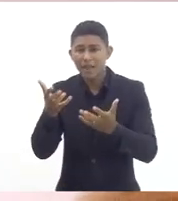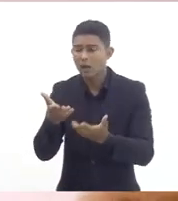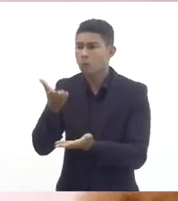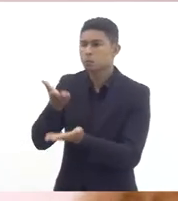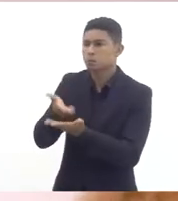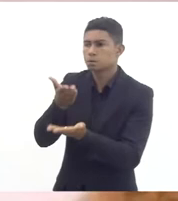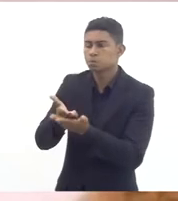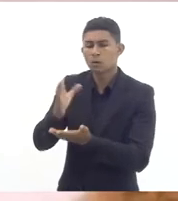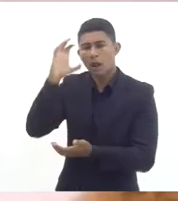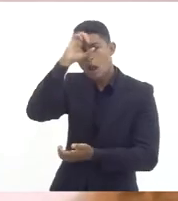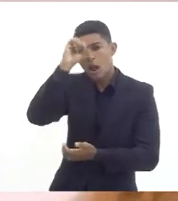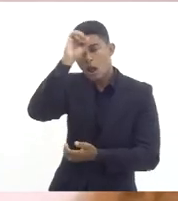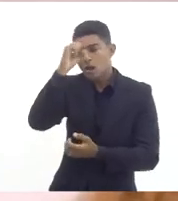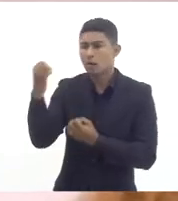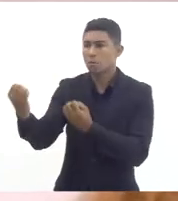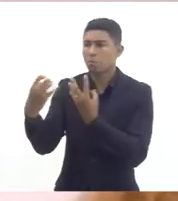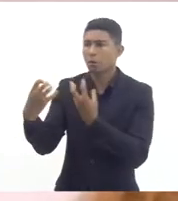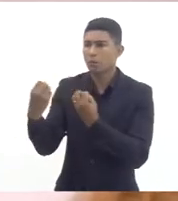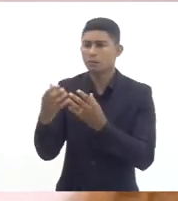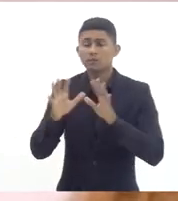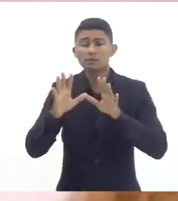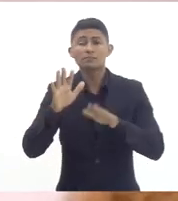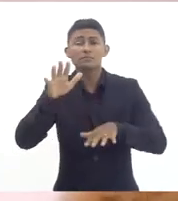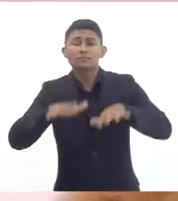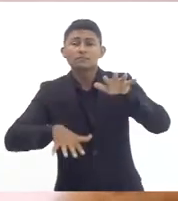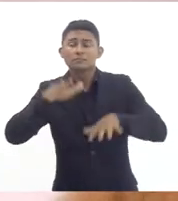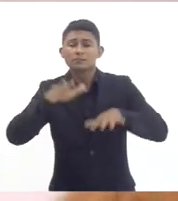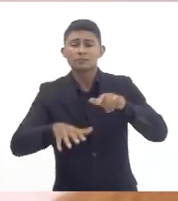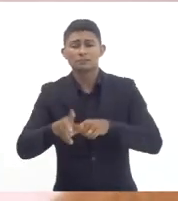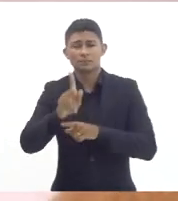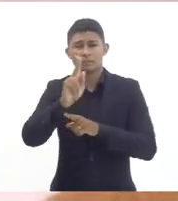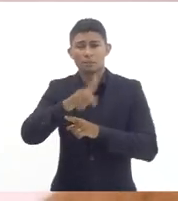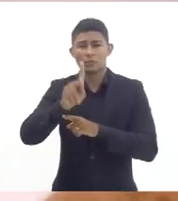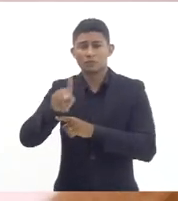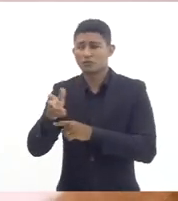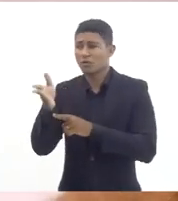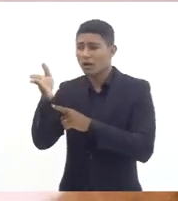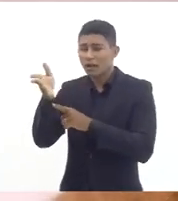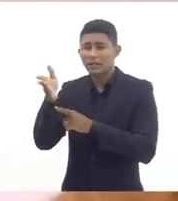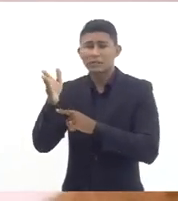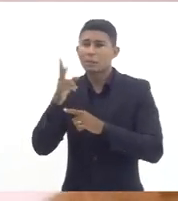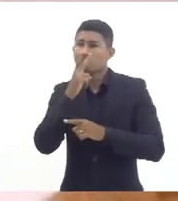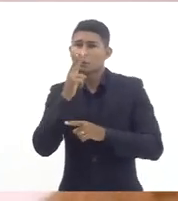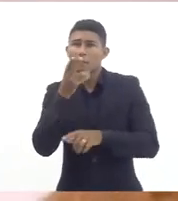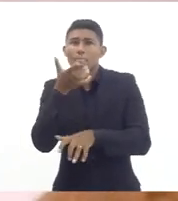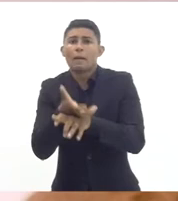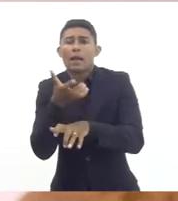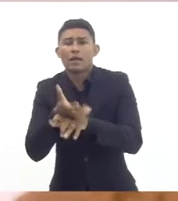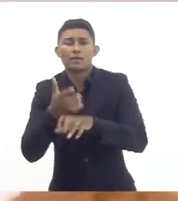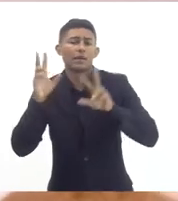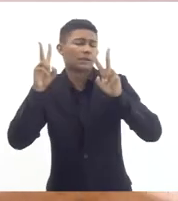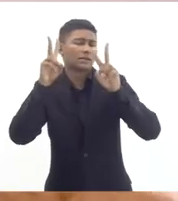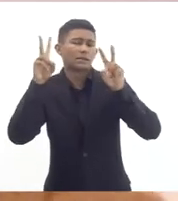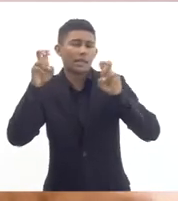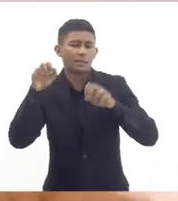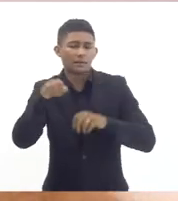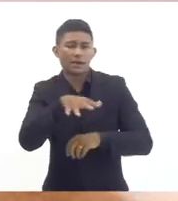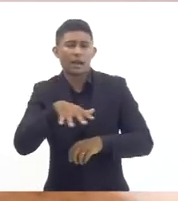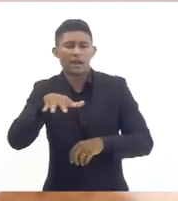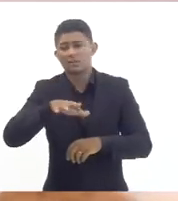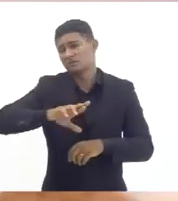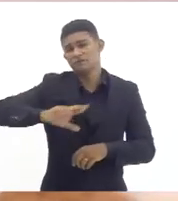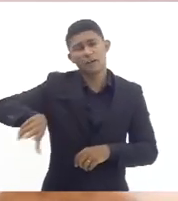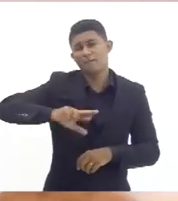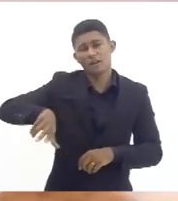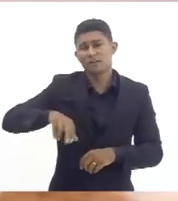e ali às vezes tem um professor que tem um não tem um domínio tão bom uma área ser adaptado em outra